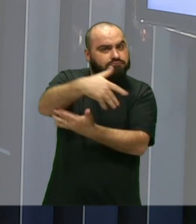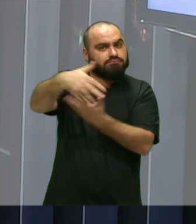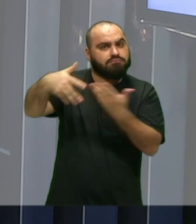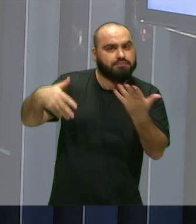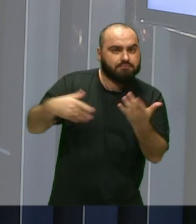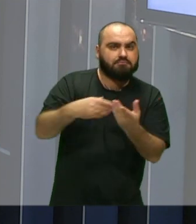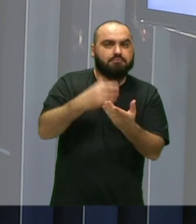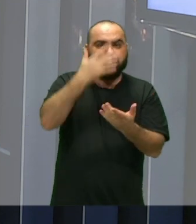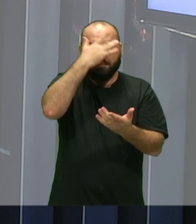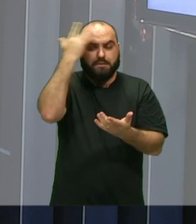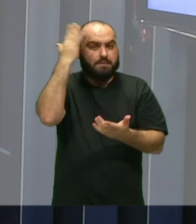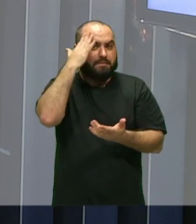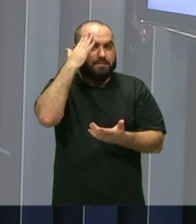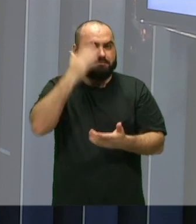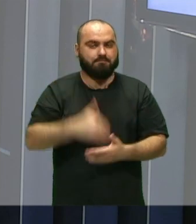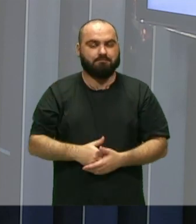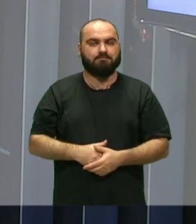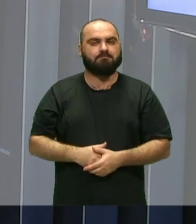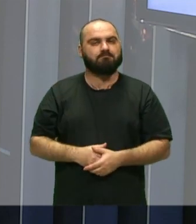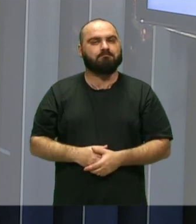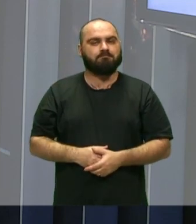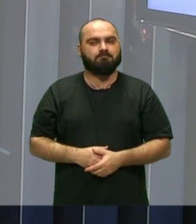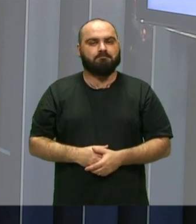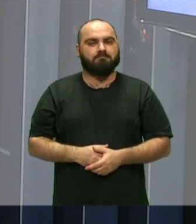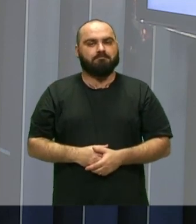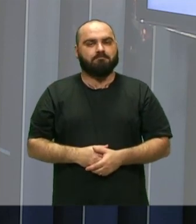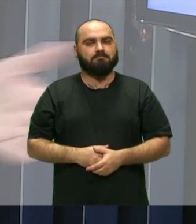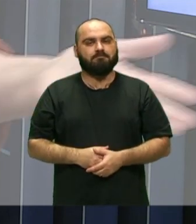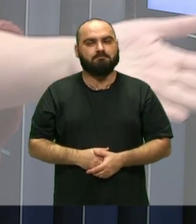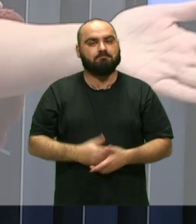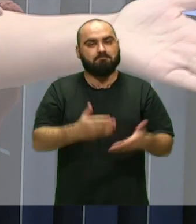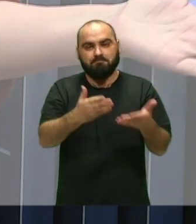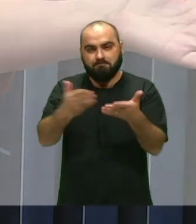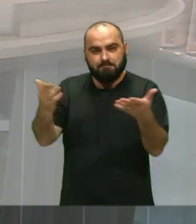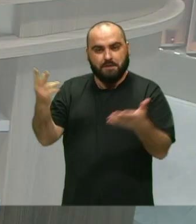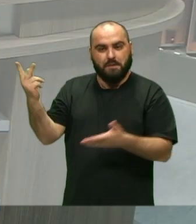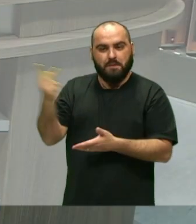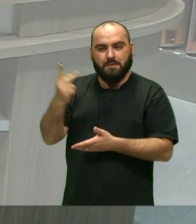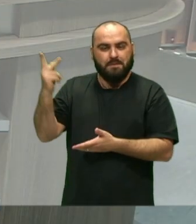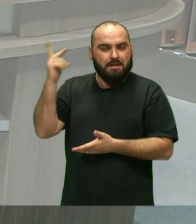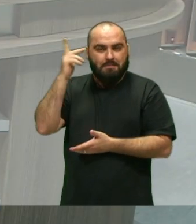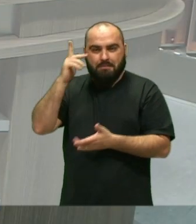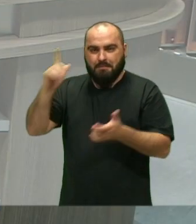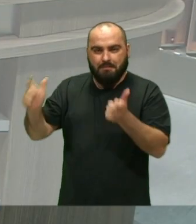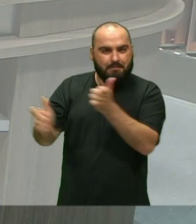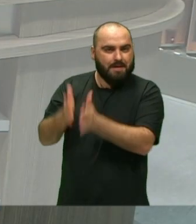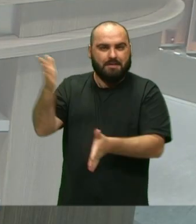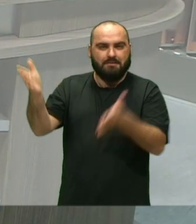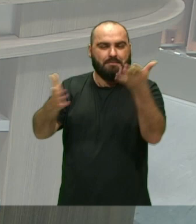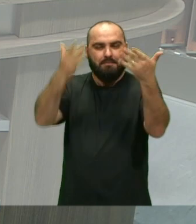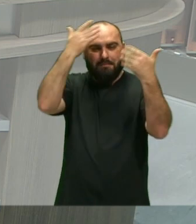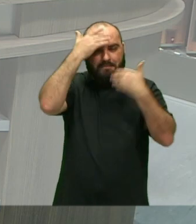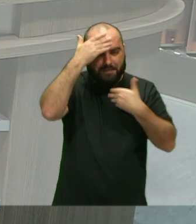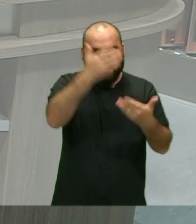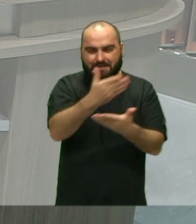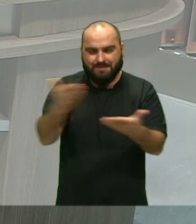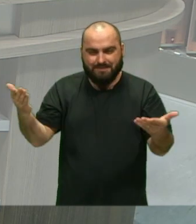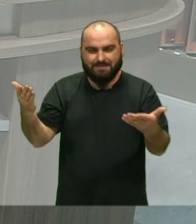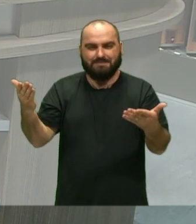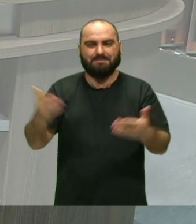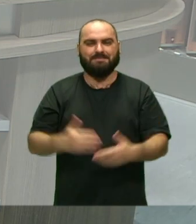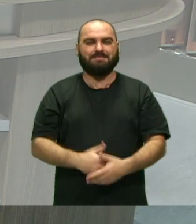circular eu fico com vocês e com essas duas maravilhosas muitíssimo obrigada